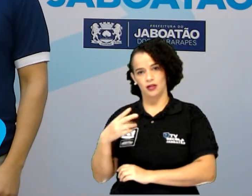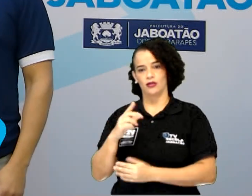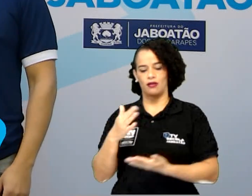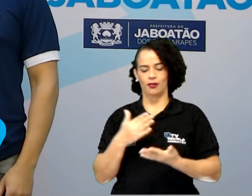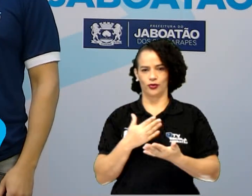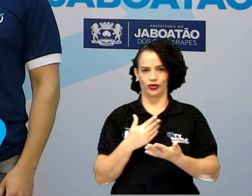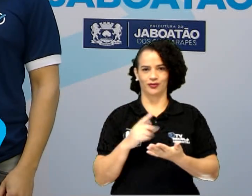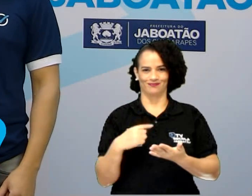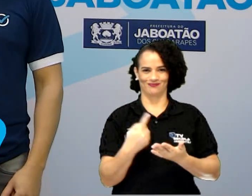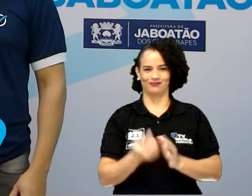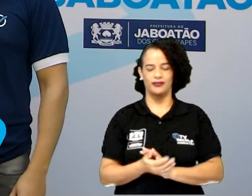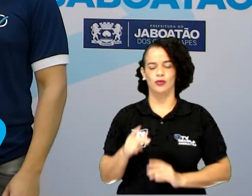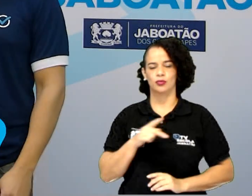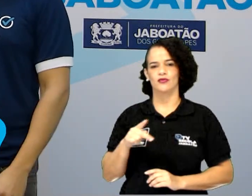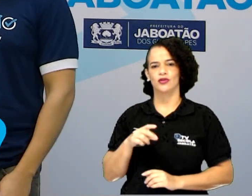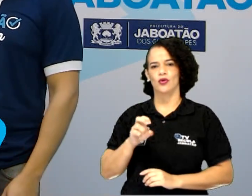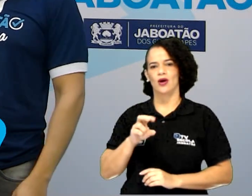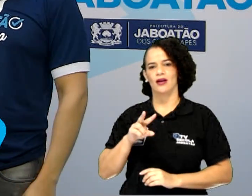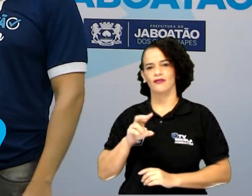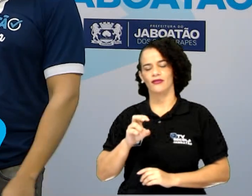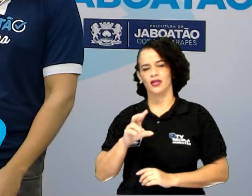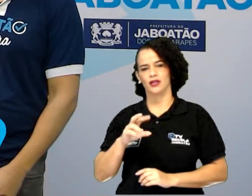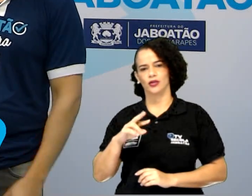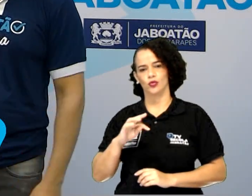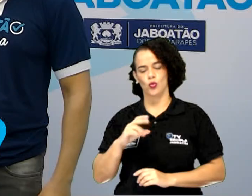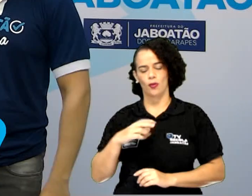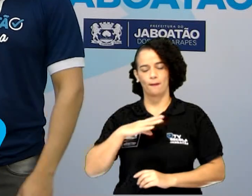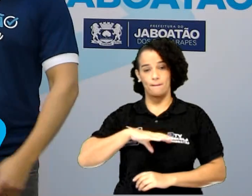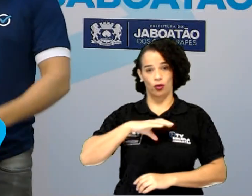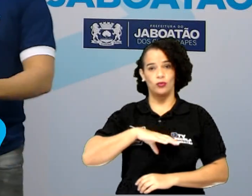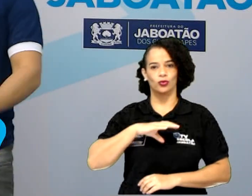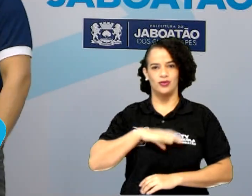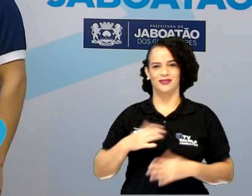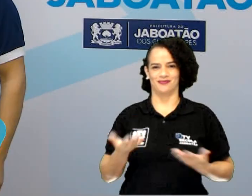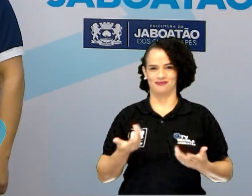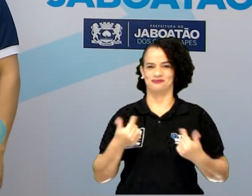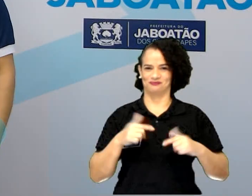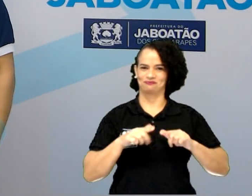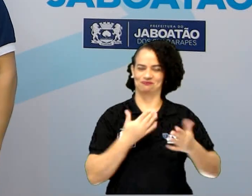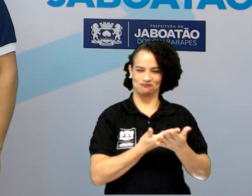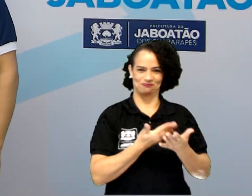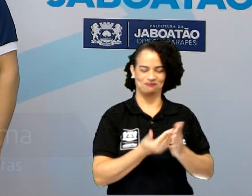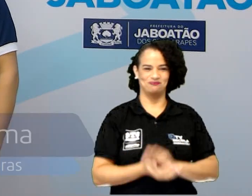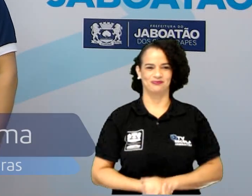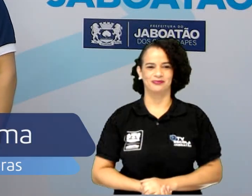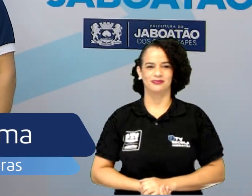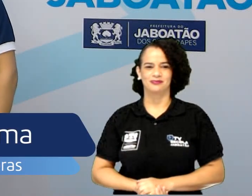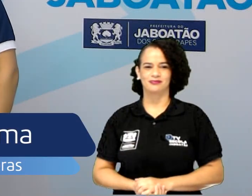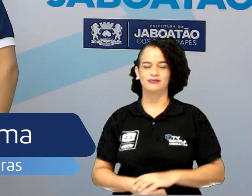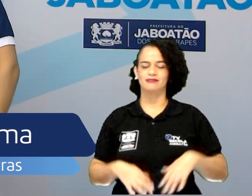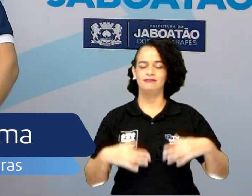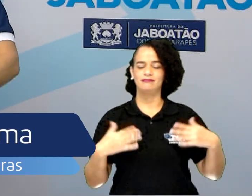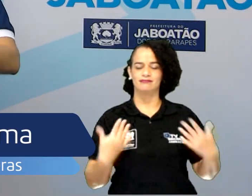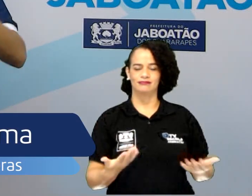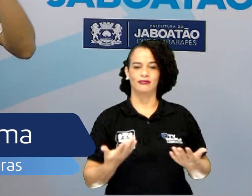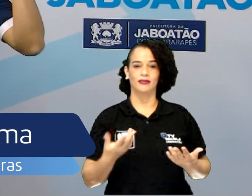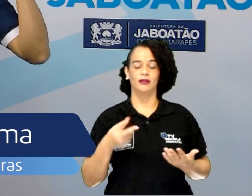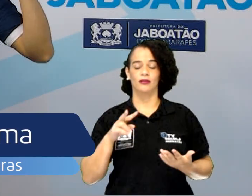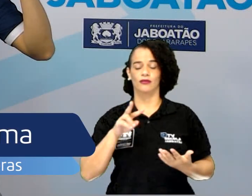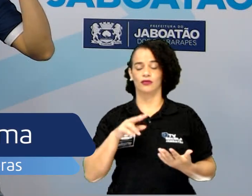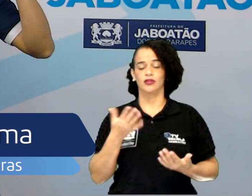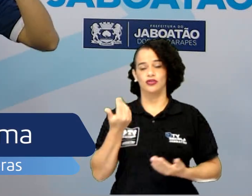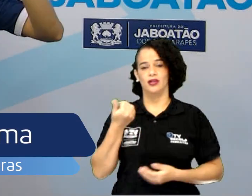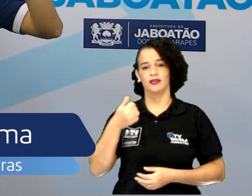ok? Eu sou o professor Everton Silvestre, de língua portuguesa, e vamos trabalhar. Bom, pessoal, como vocês já bem